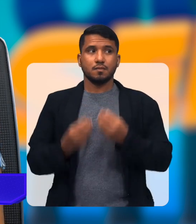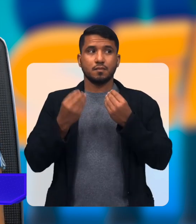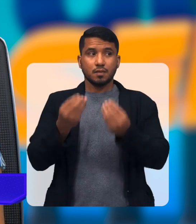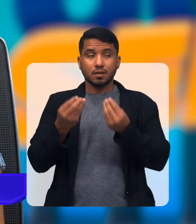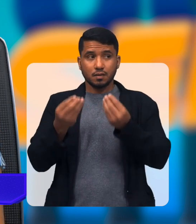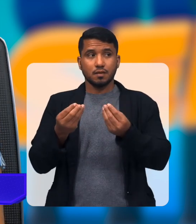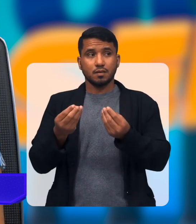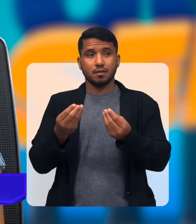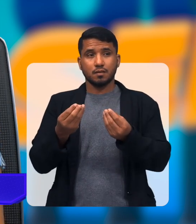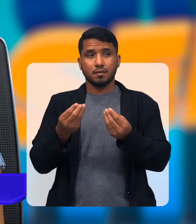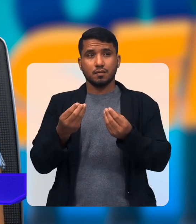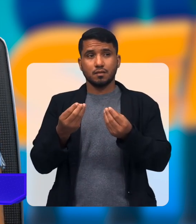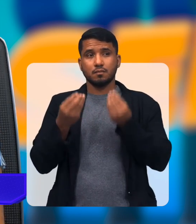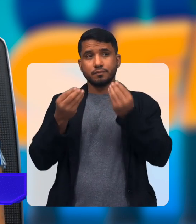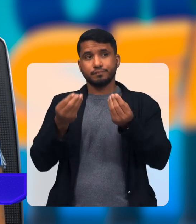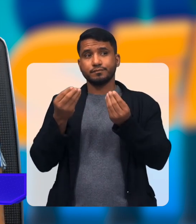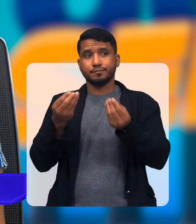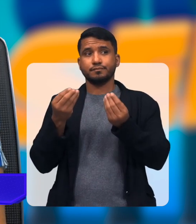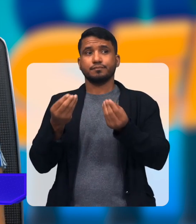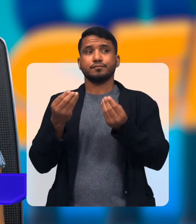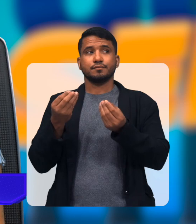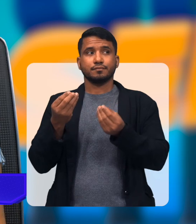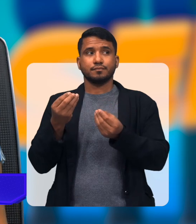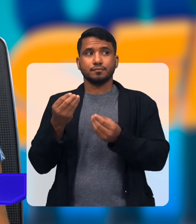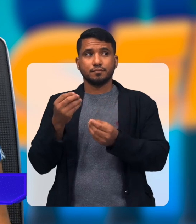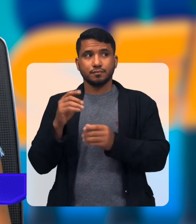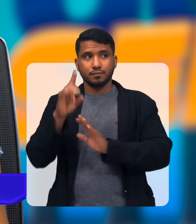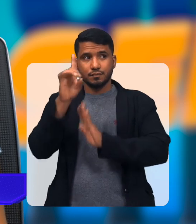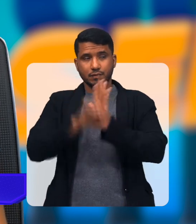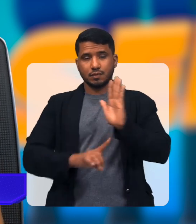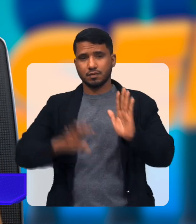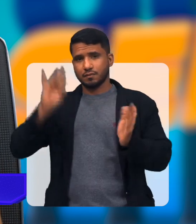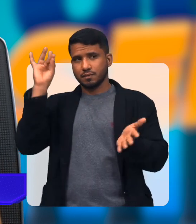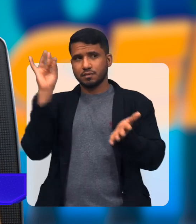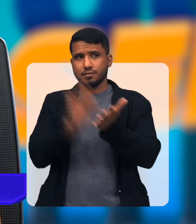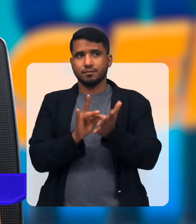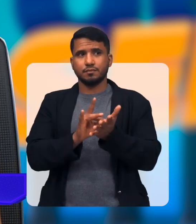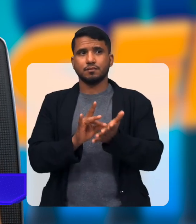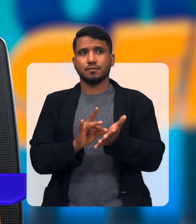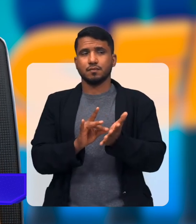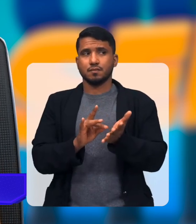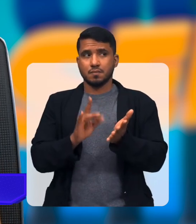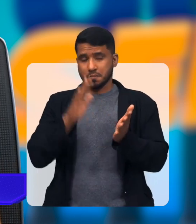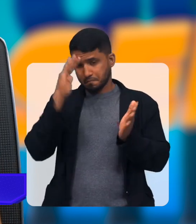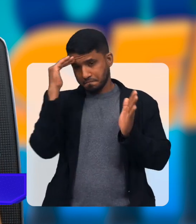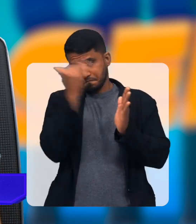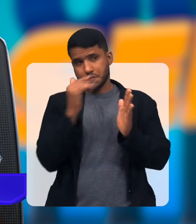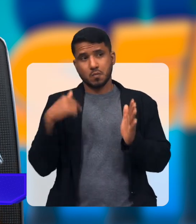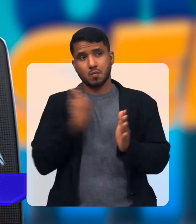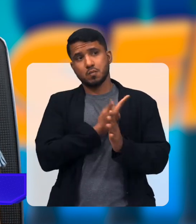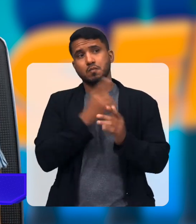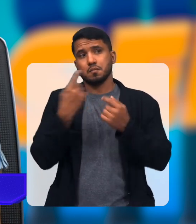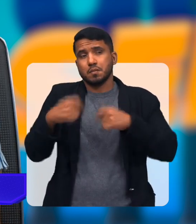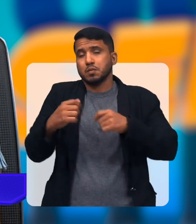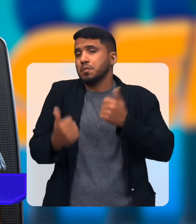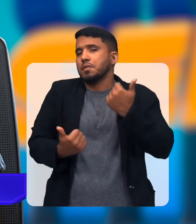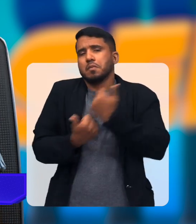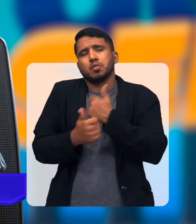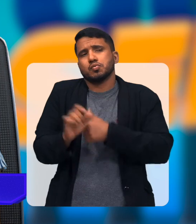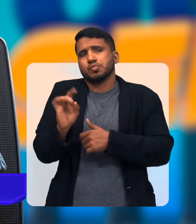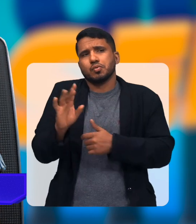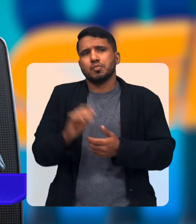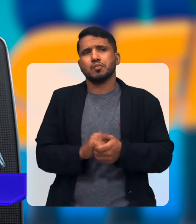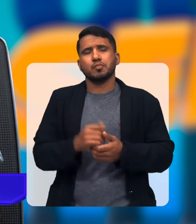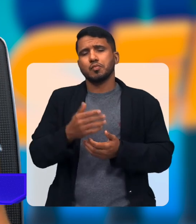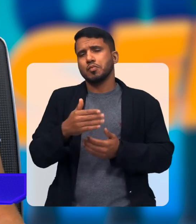público Para que... Que seja... Esses direitos Sejam efetivados Né? Nós só precisamos Do